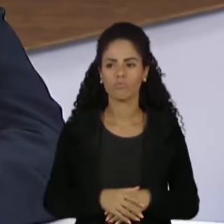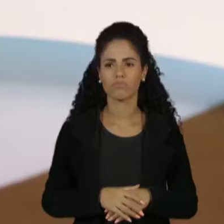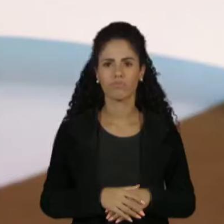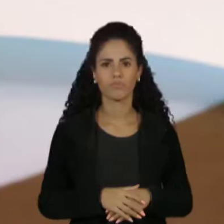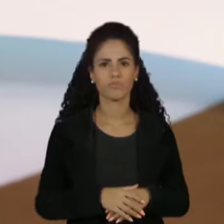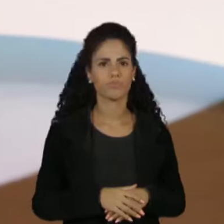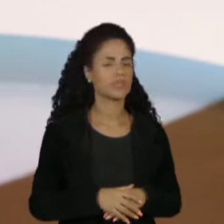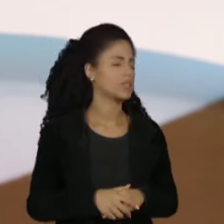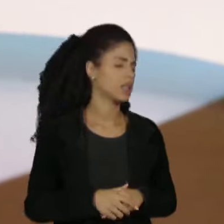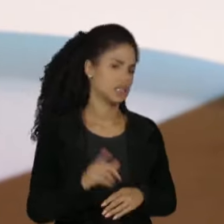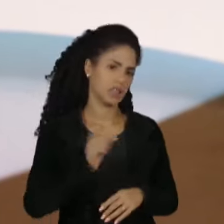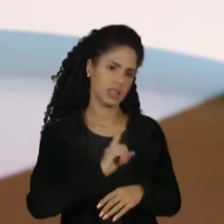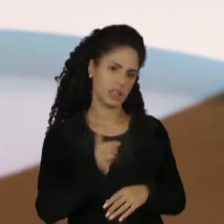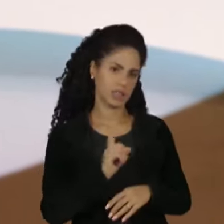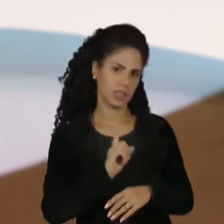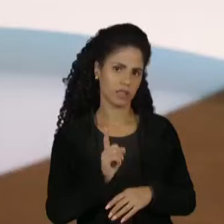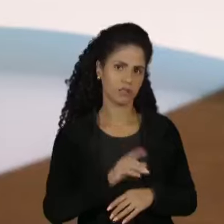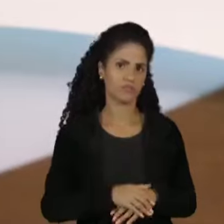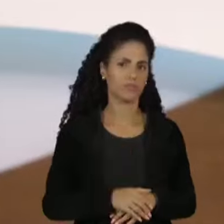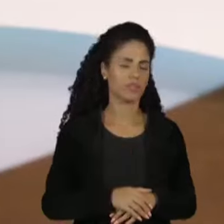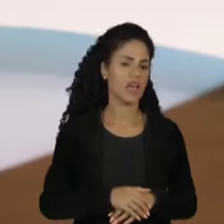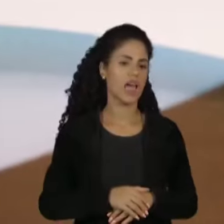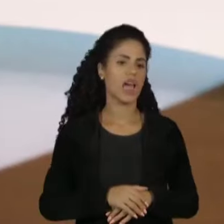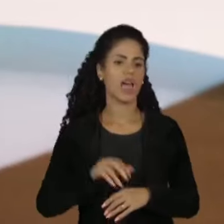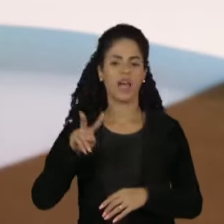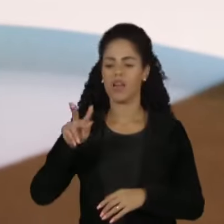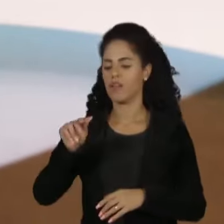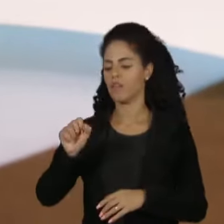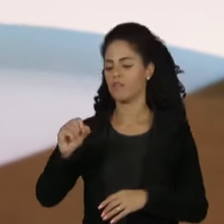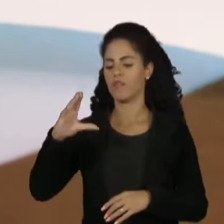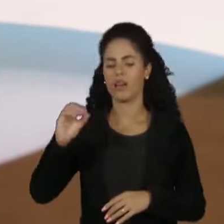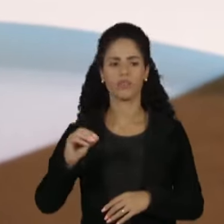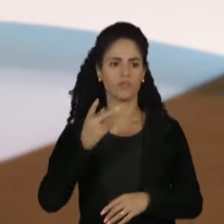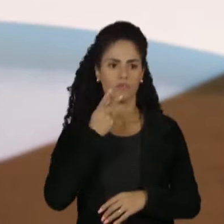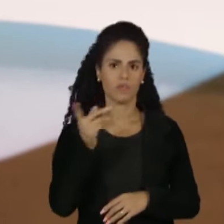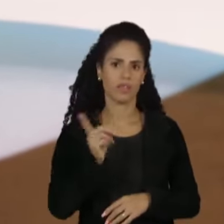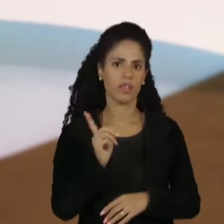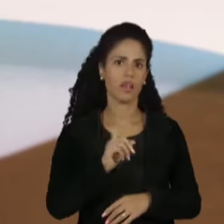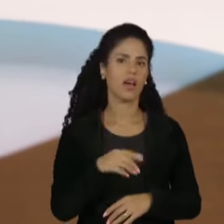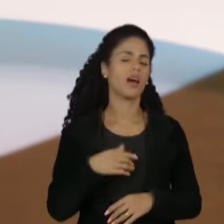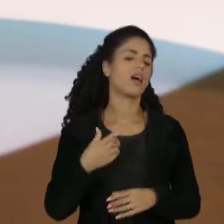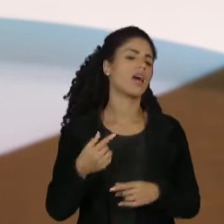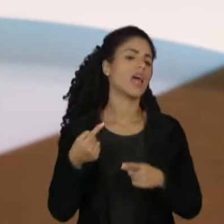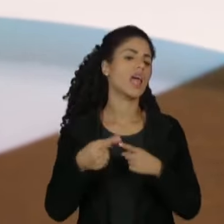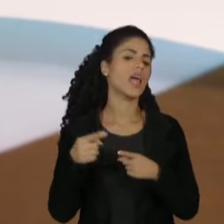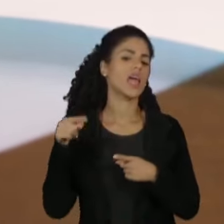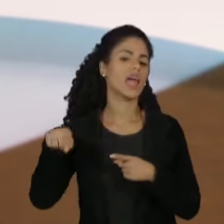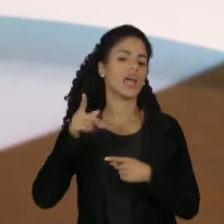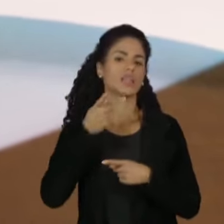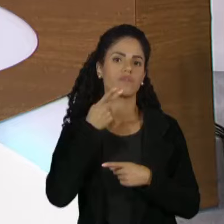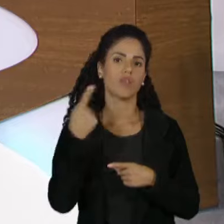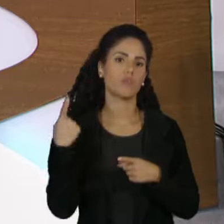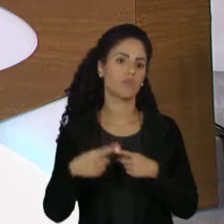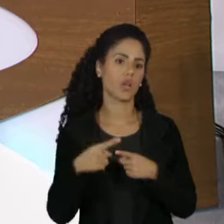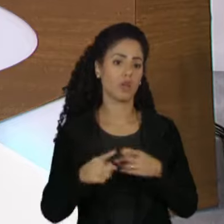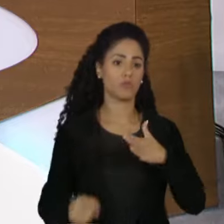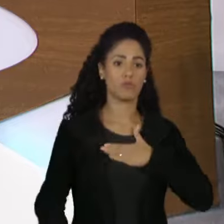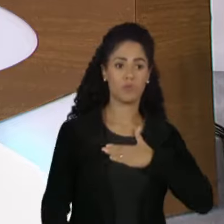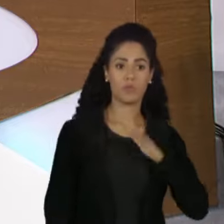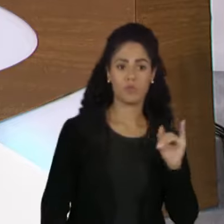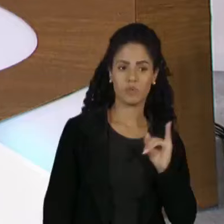história? Martim, a Leila não é vascaína, eles falam isso porque meus irmãos são